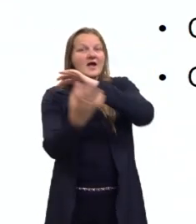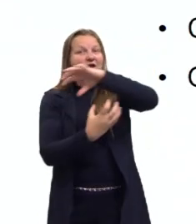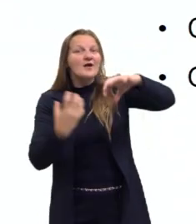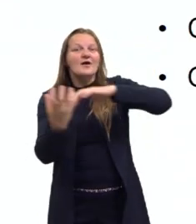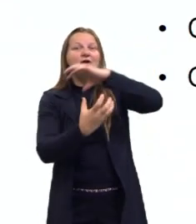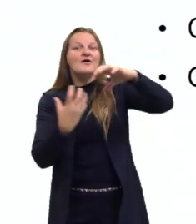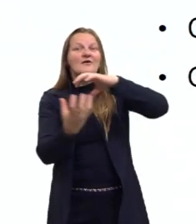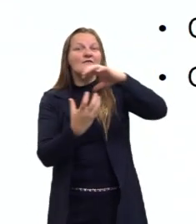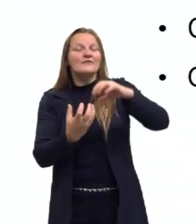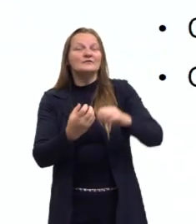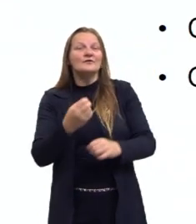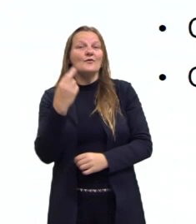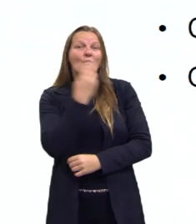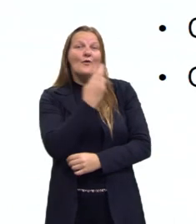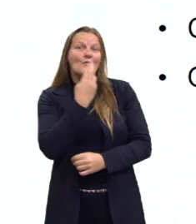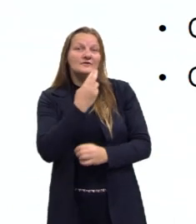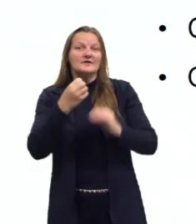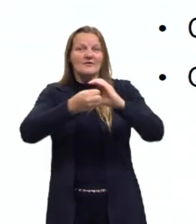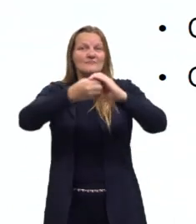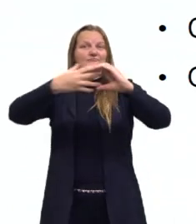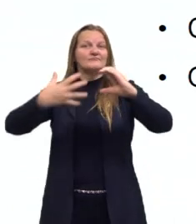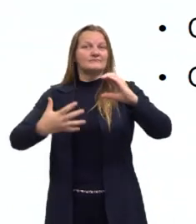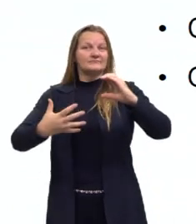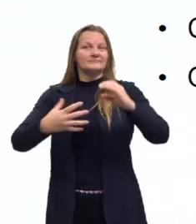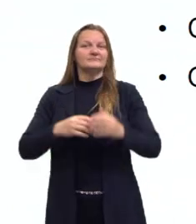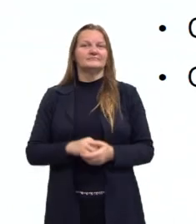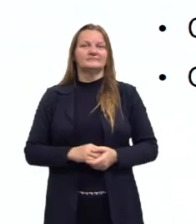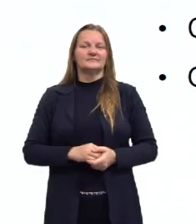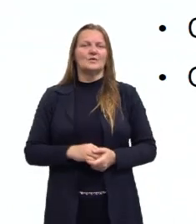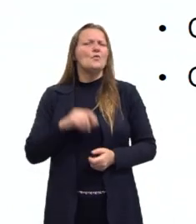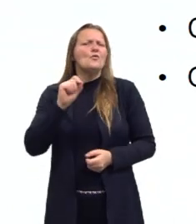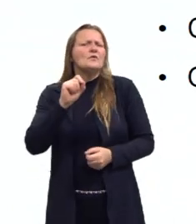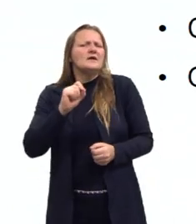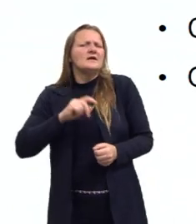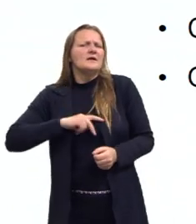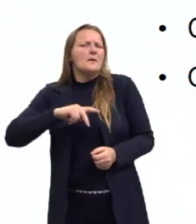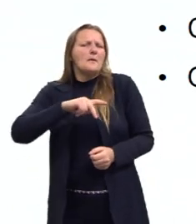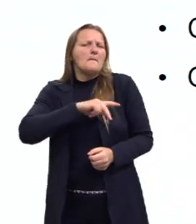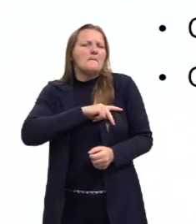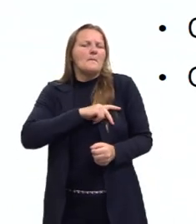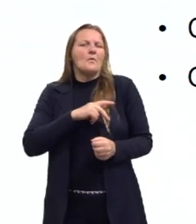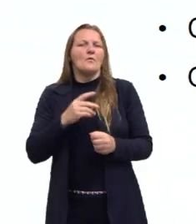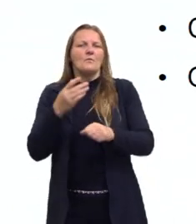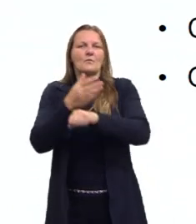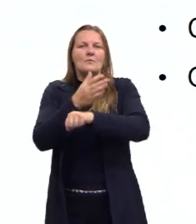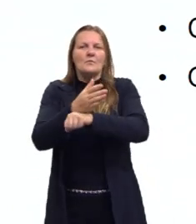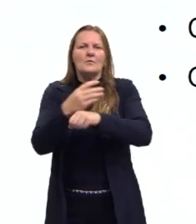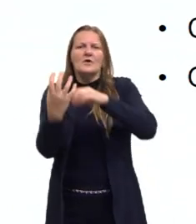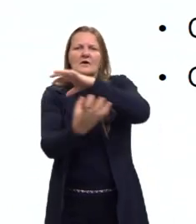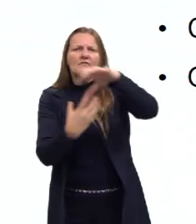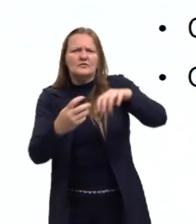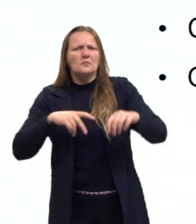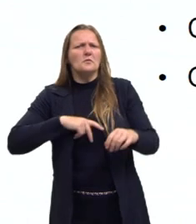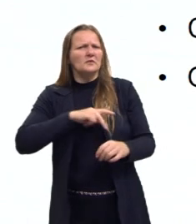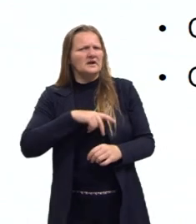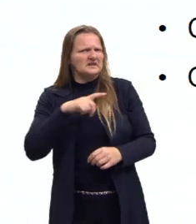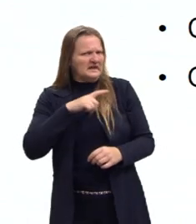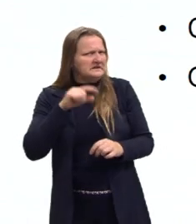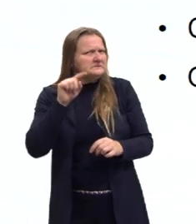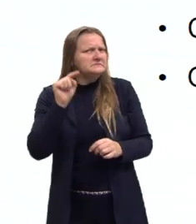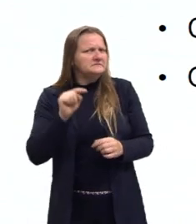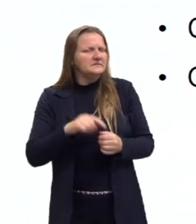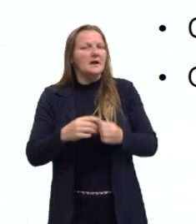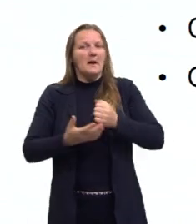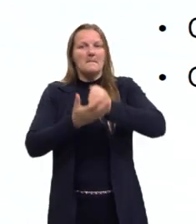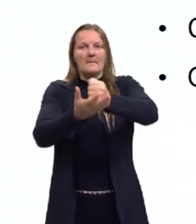então, o que caracteriza uma revolução popular? E uma revolução, ela pode acontecer com o